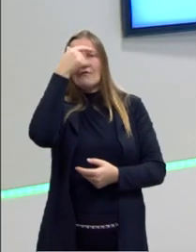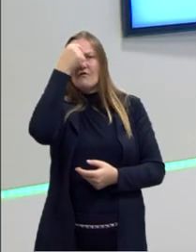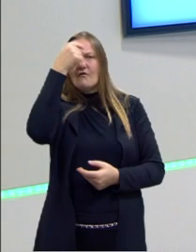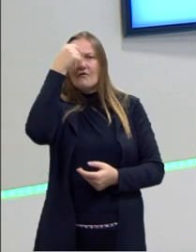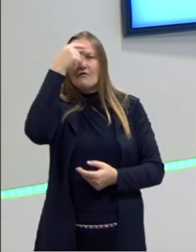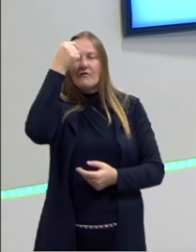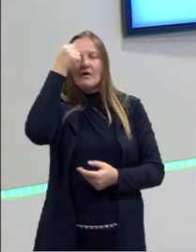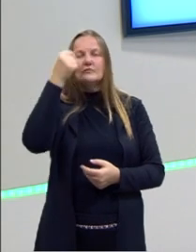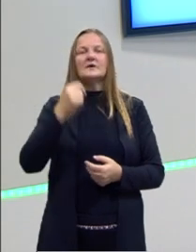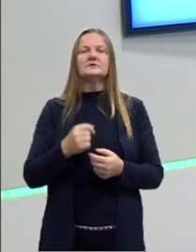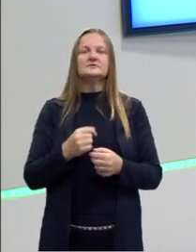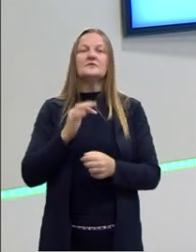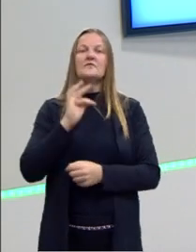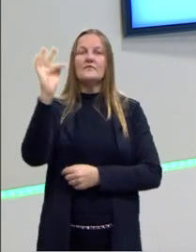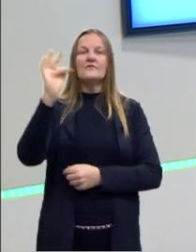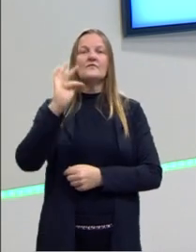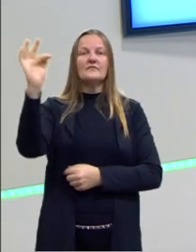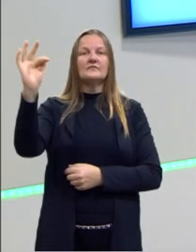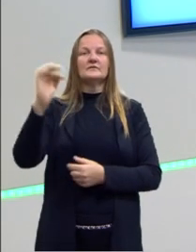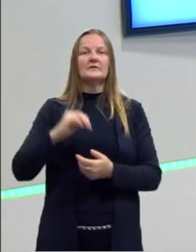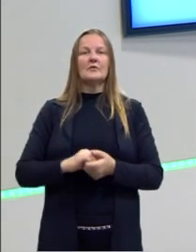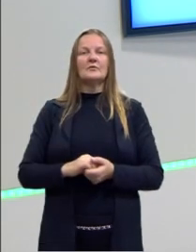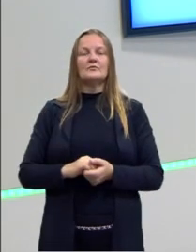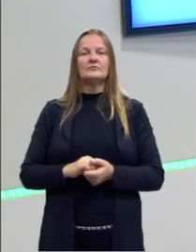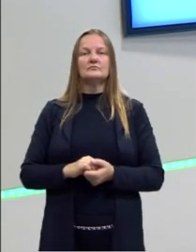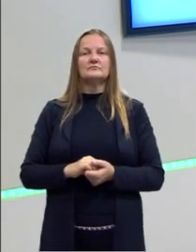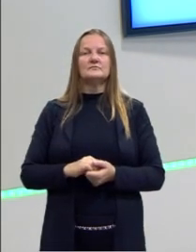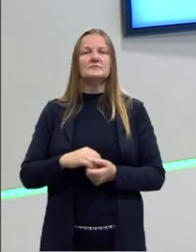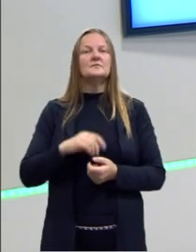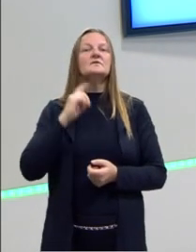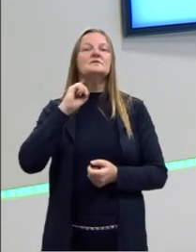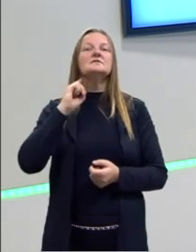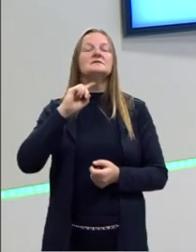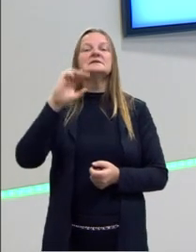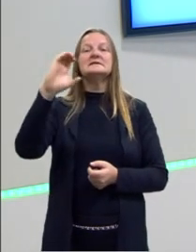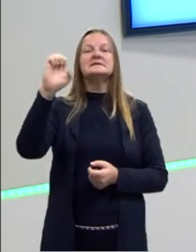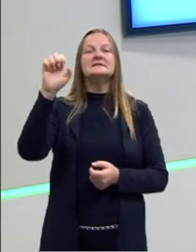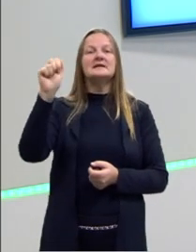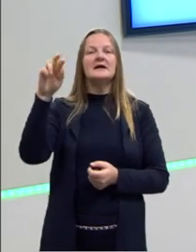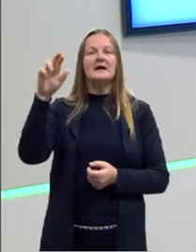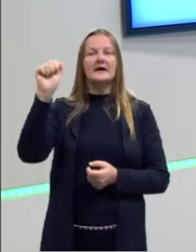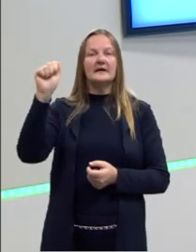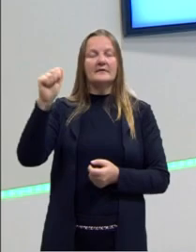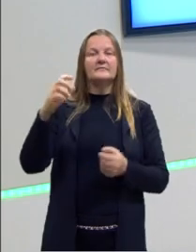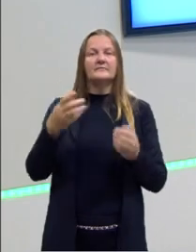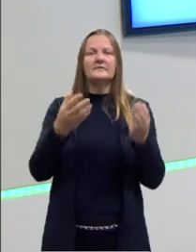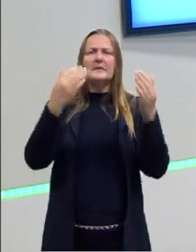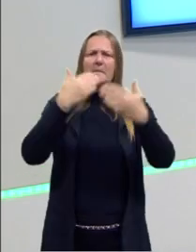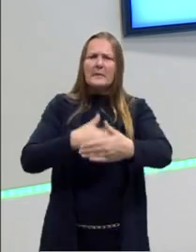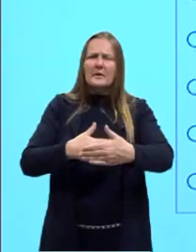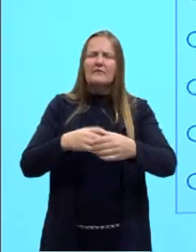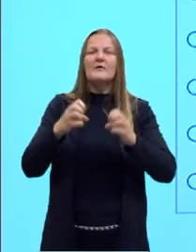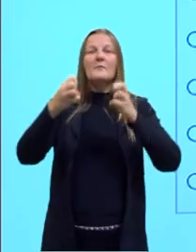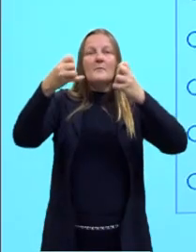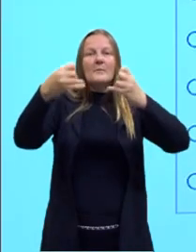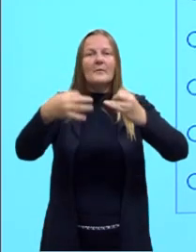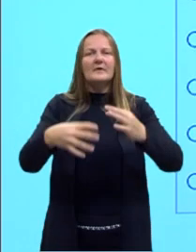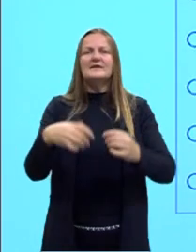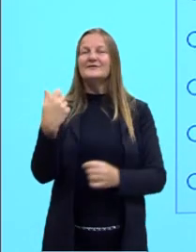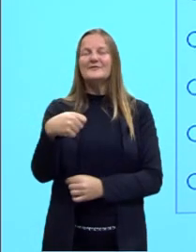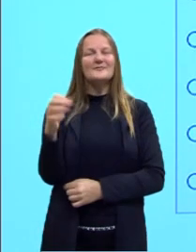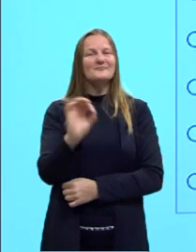Federal do Ceará. E nessa prova, eu vou mostrar para vocês o quanto nós não